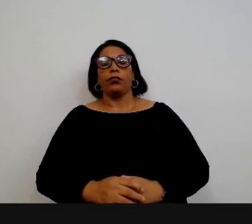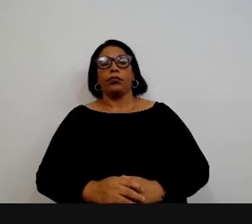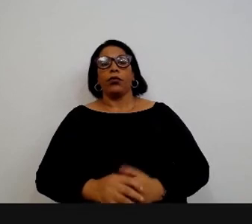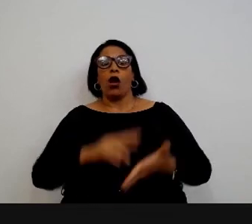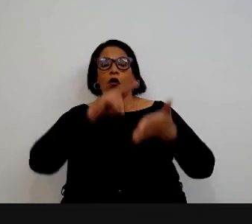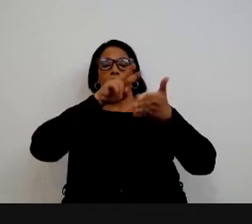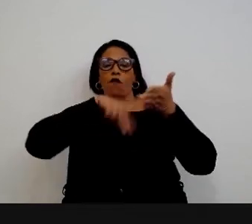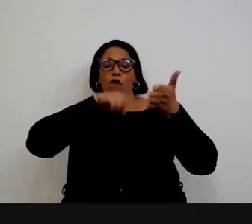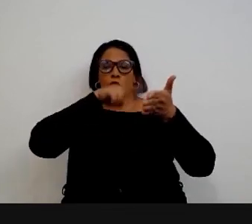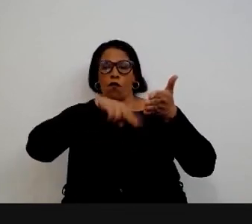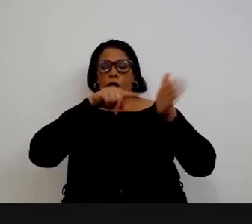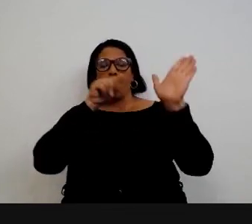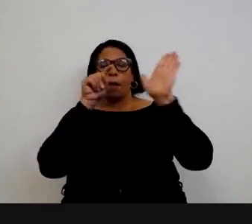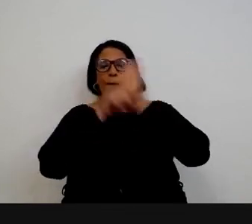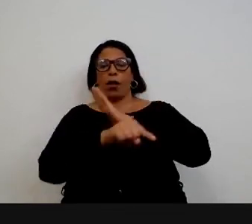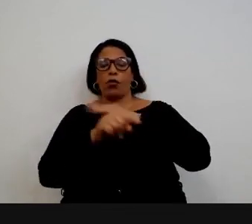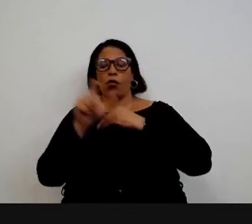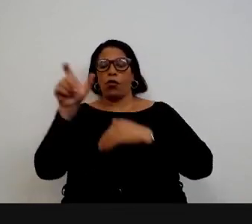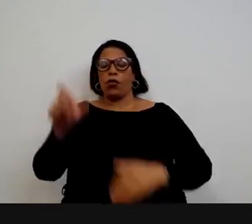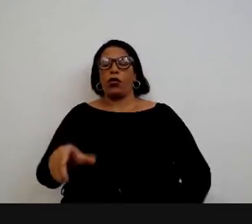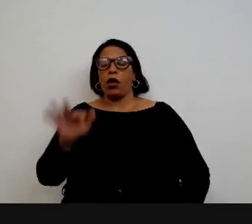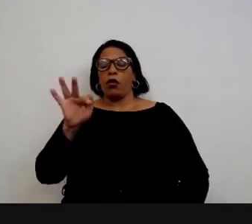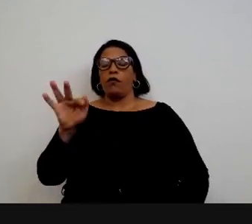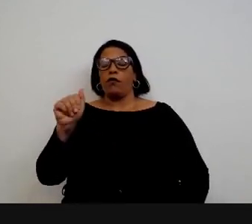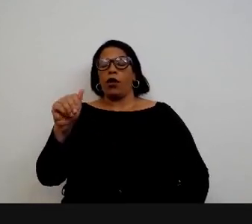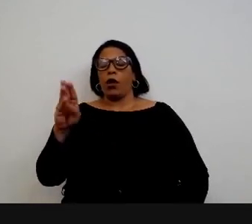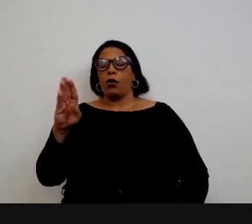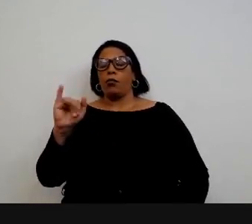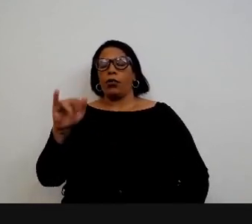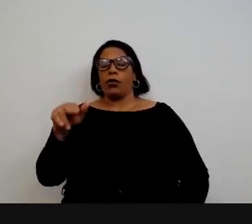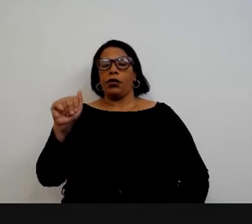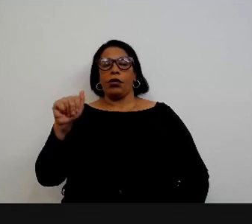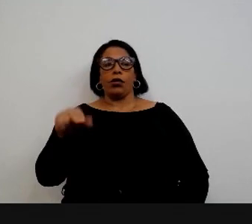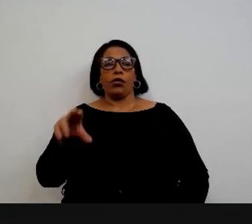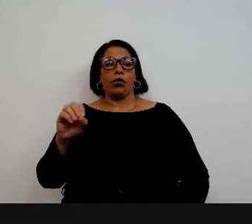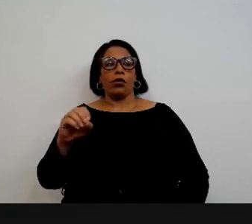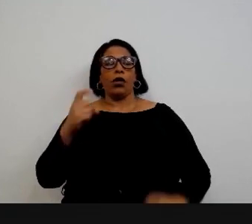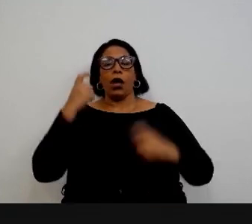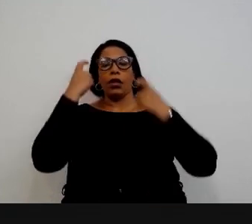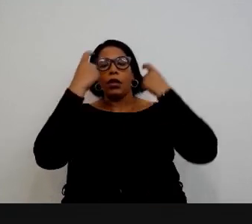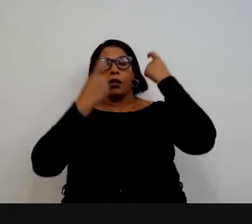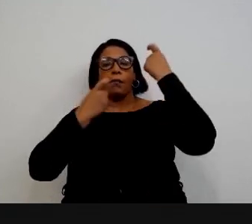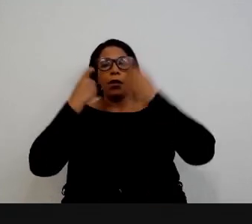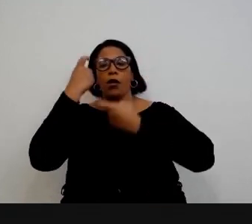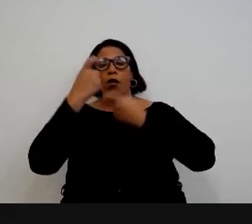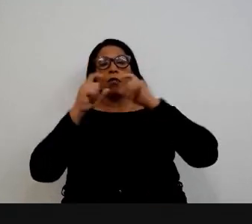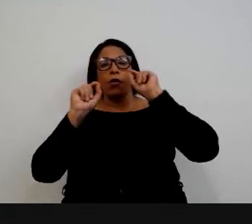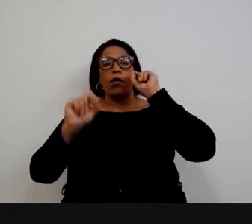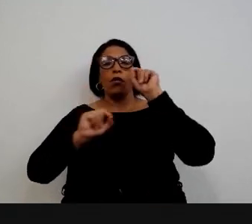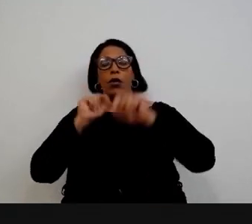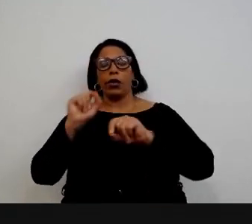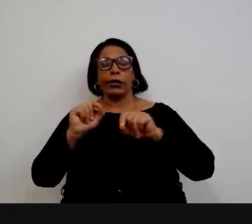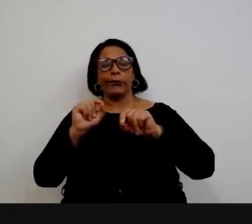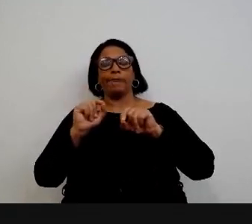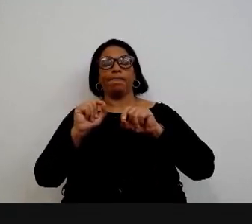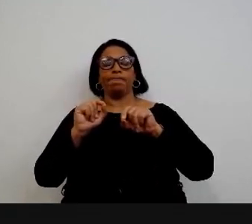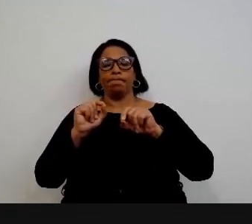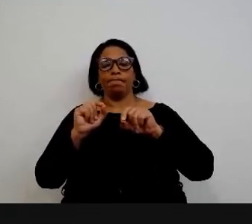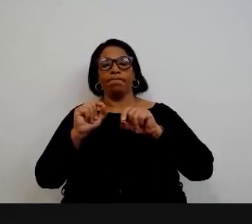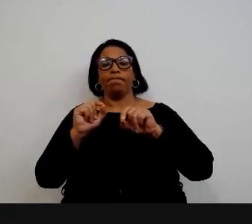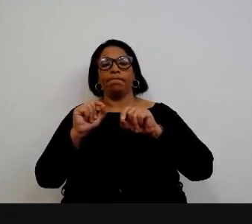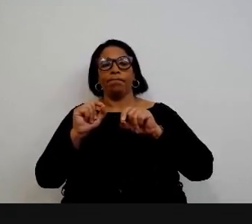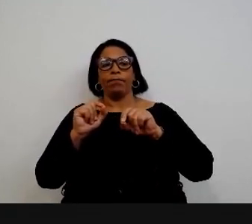ler aqui a pergunta do Fabiano que também está aqui presente ele já está preocupado com a internacionalização ele já